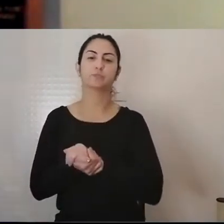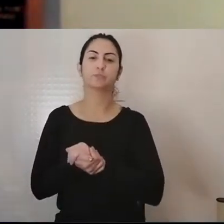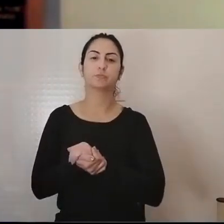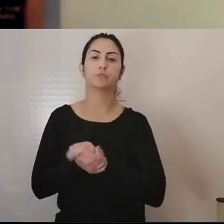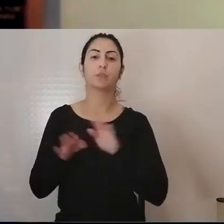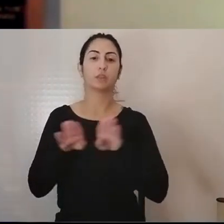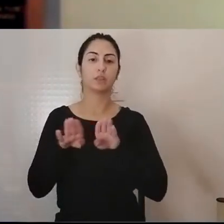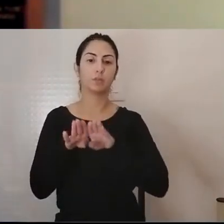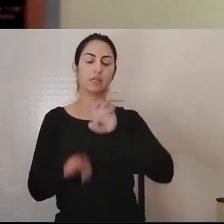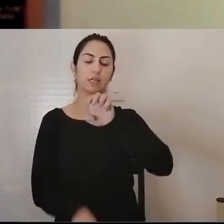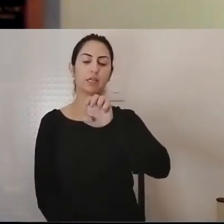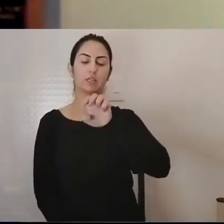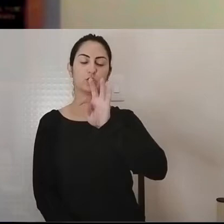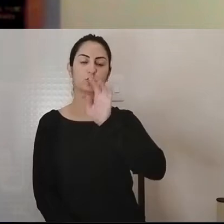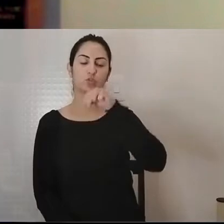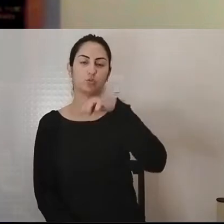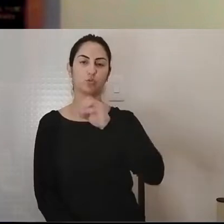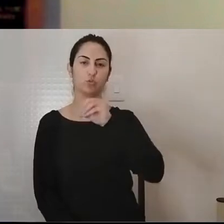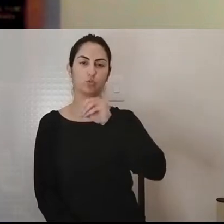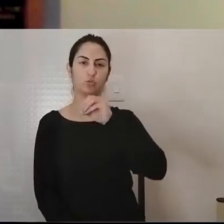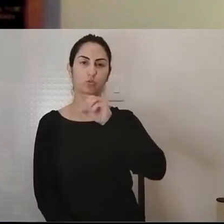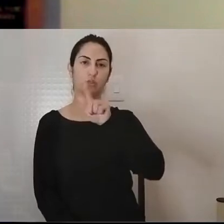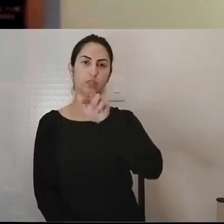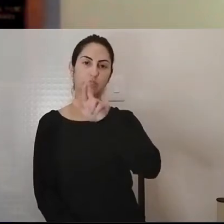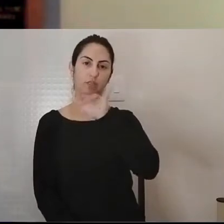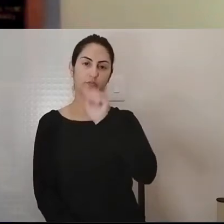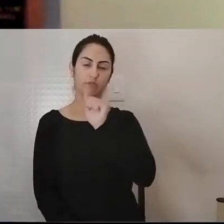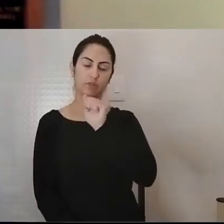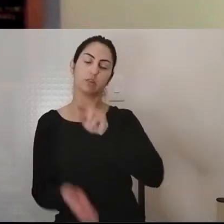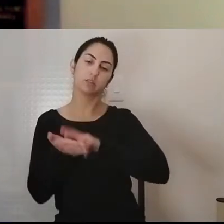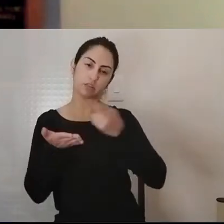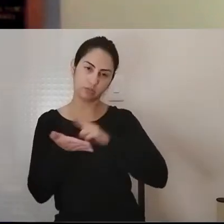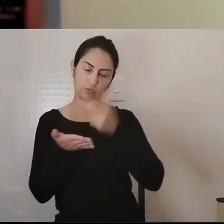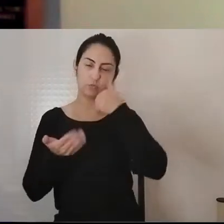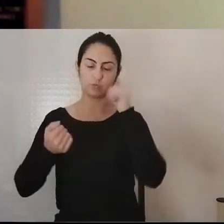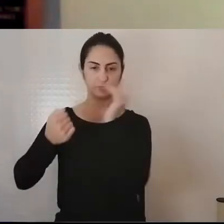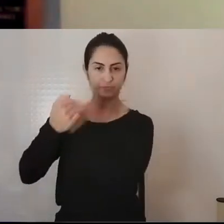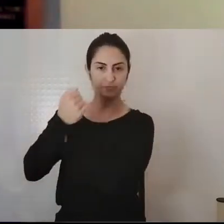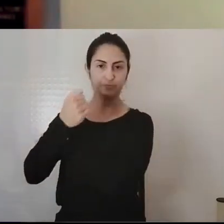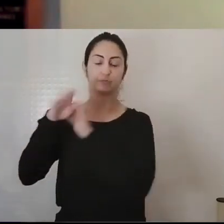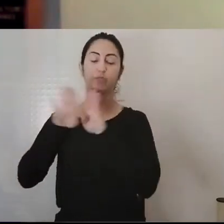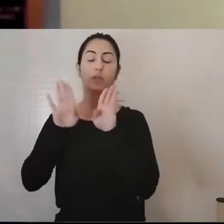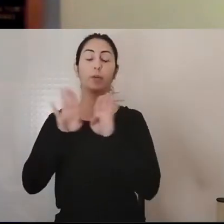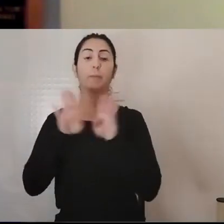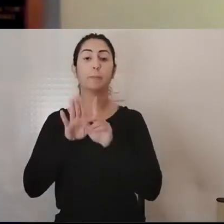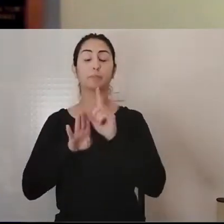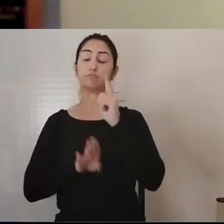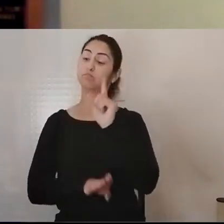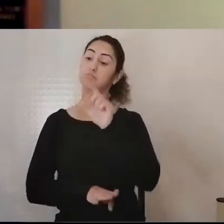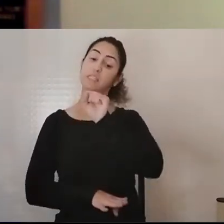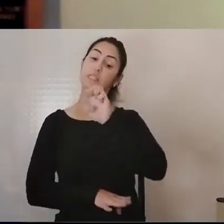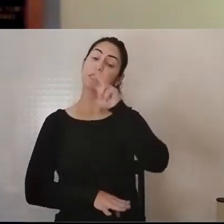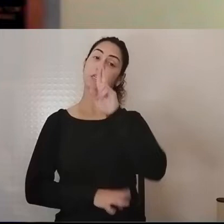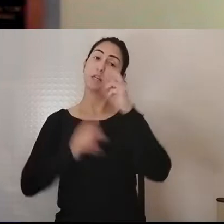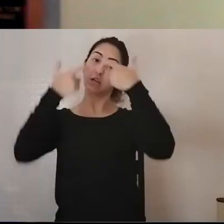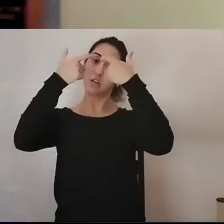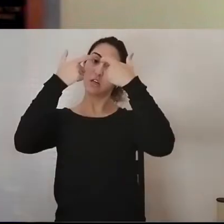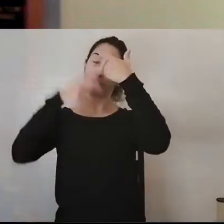Etnografias em Diálogo, publicado na revista Estudos Feministas, a REF, e ser antropóloga entre o local e o global,